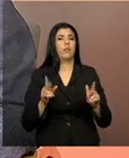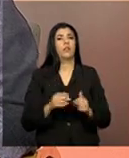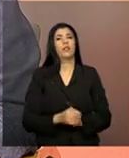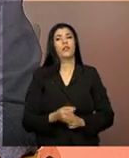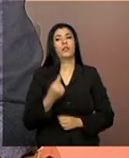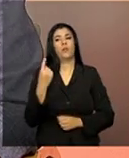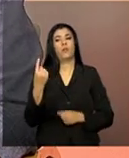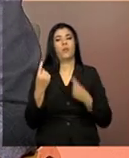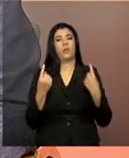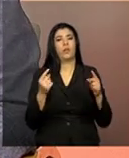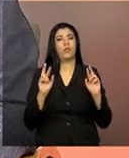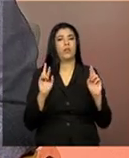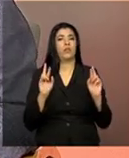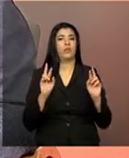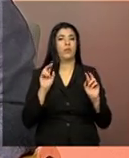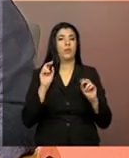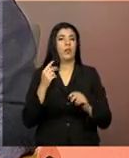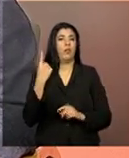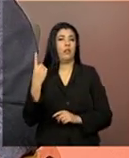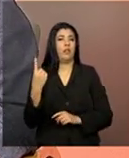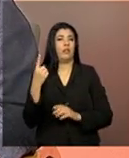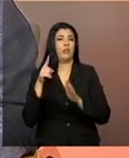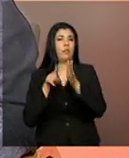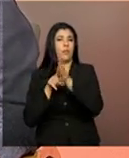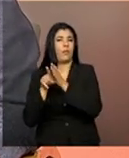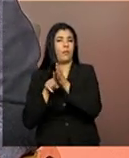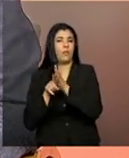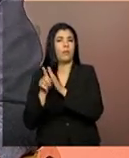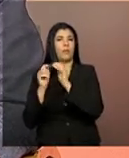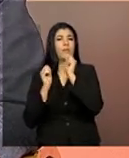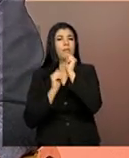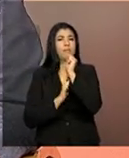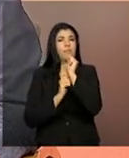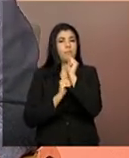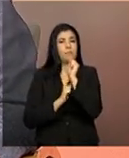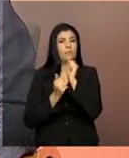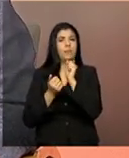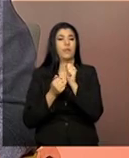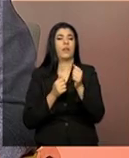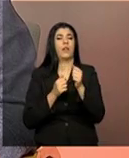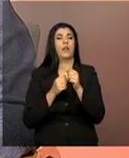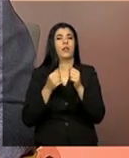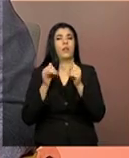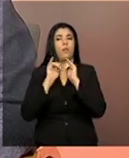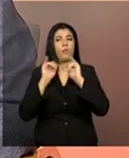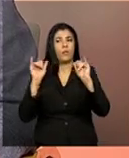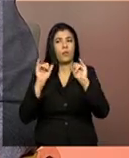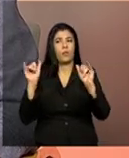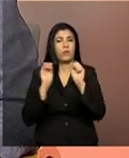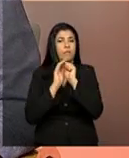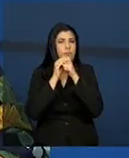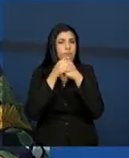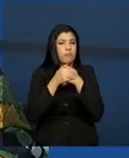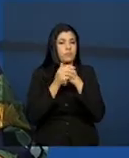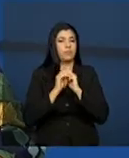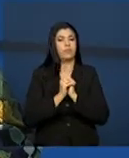instrumentos no que se refere às questões de sigilo e confidencialidade das informações? Sim. Tanto que nesse